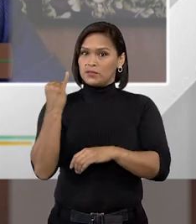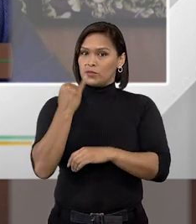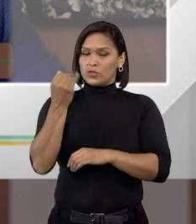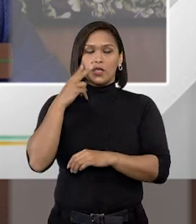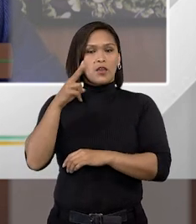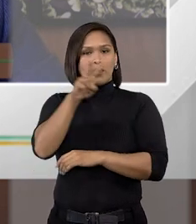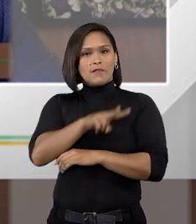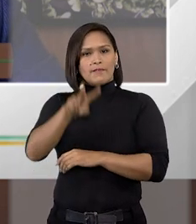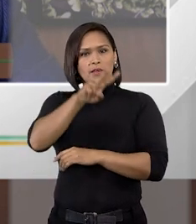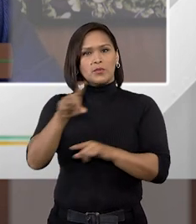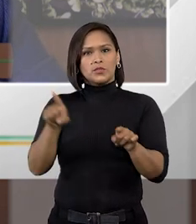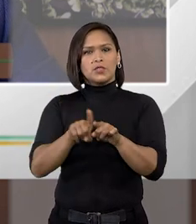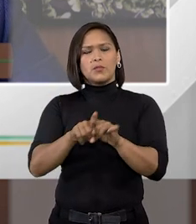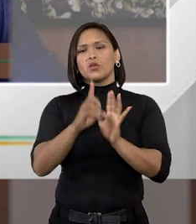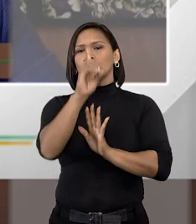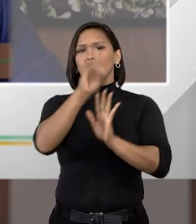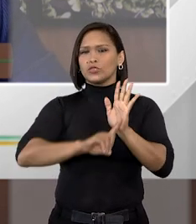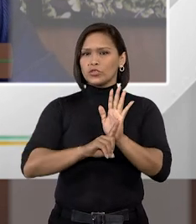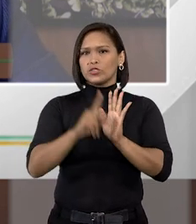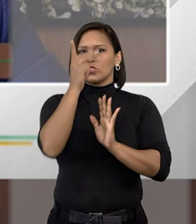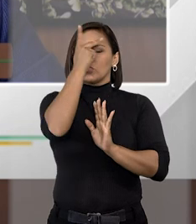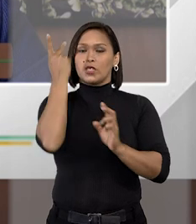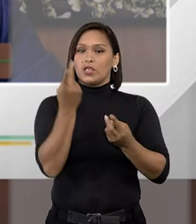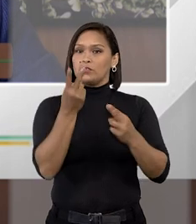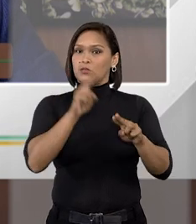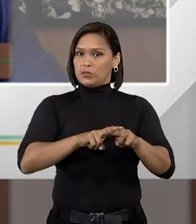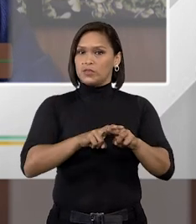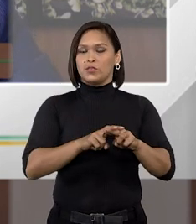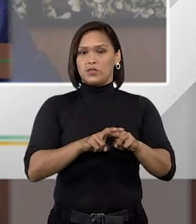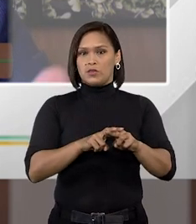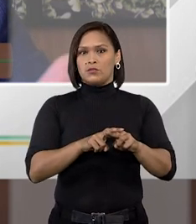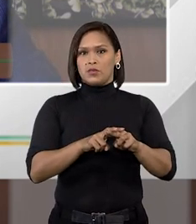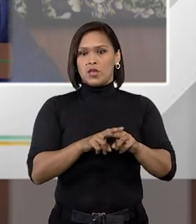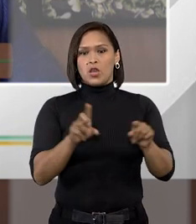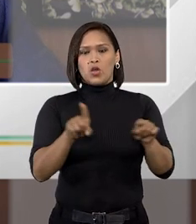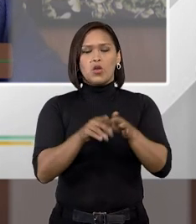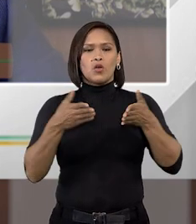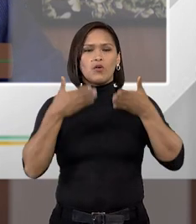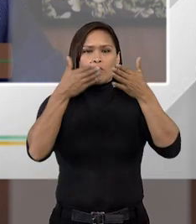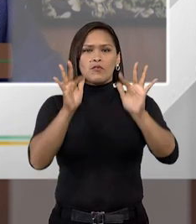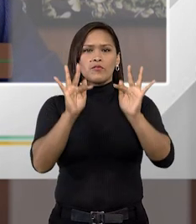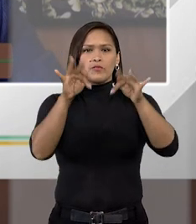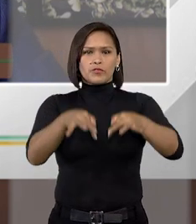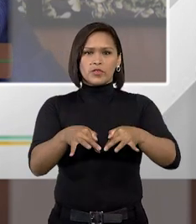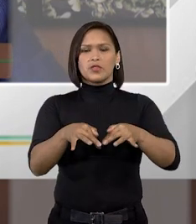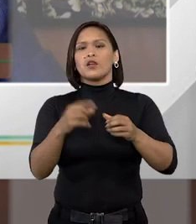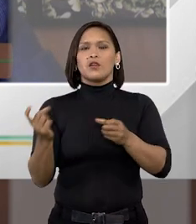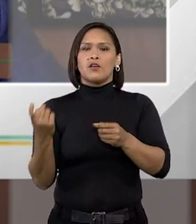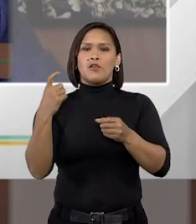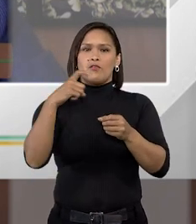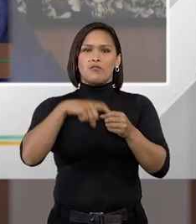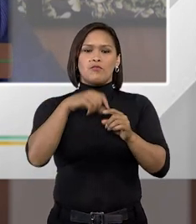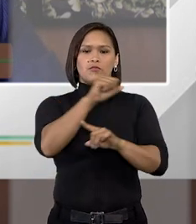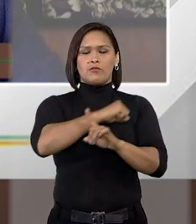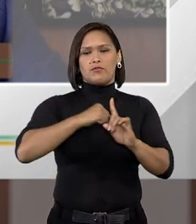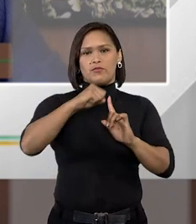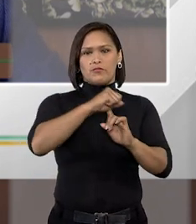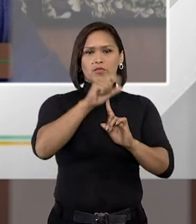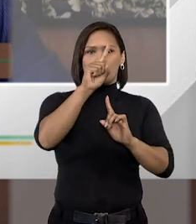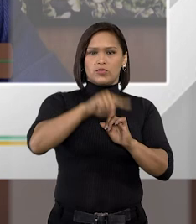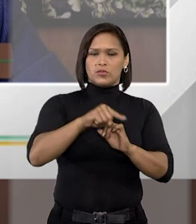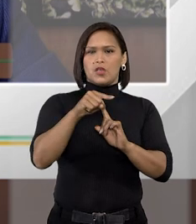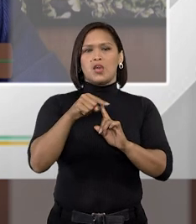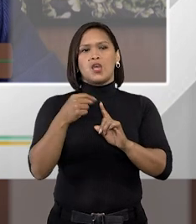vai mostrar ali quais são os direitos do encarcerado com o objetivo final da sua inserção